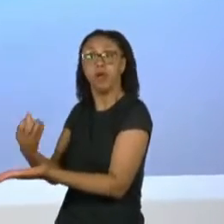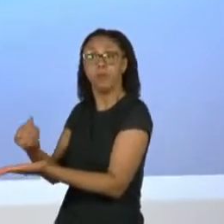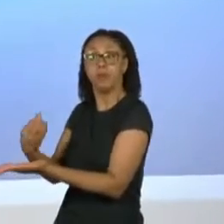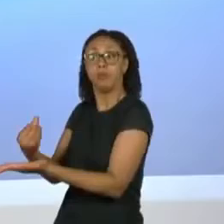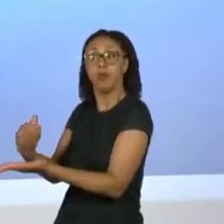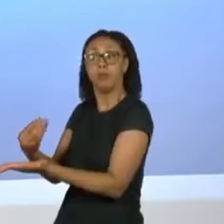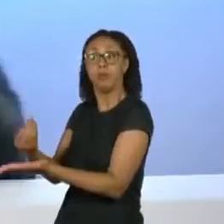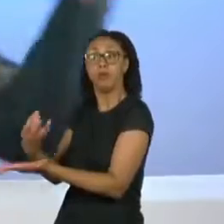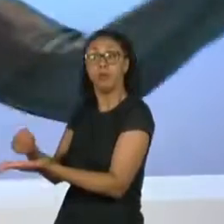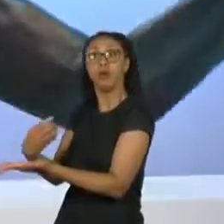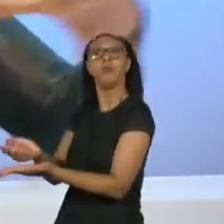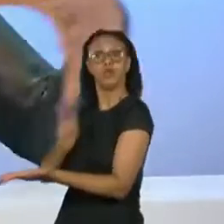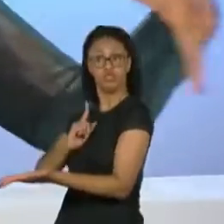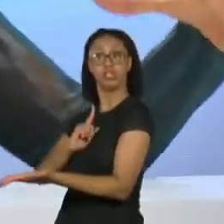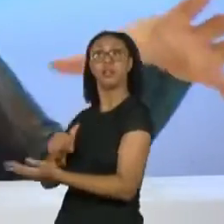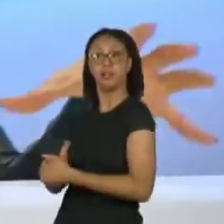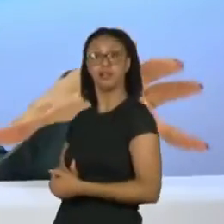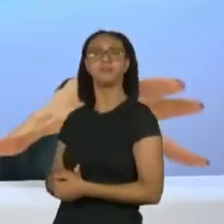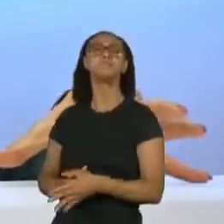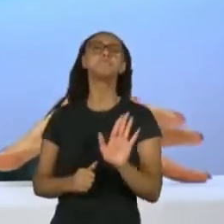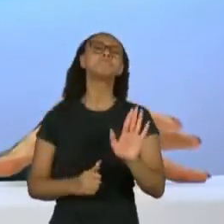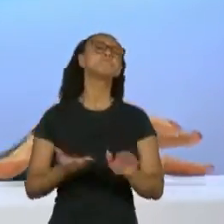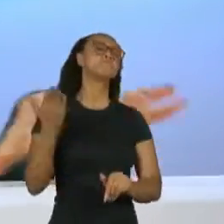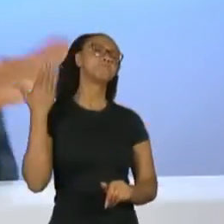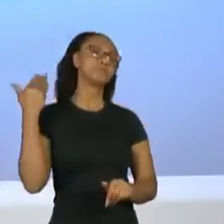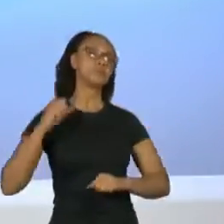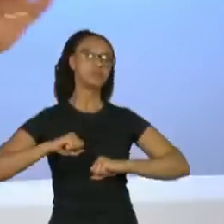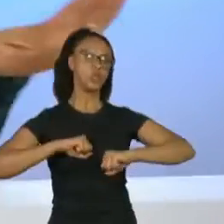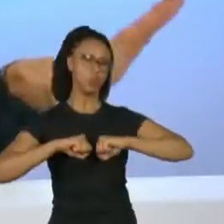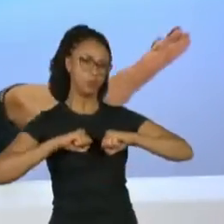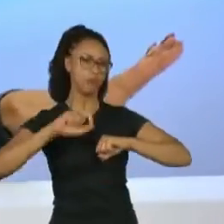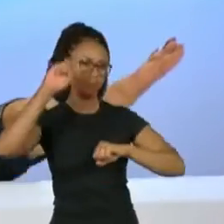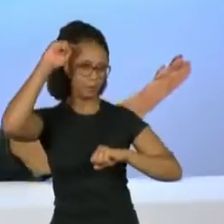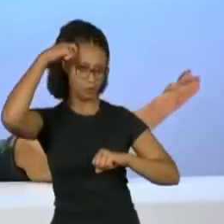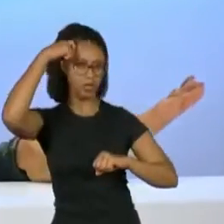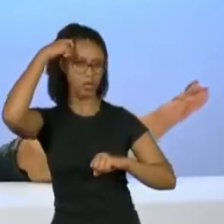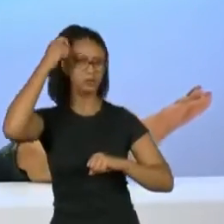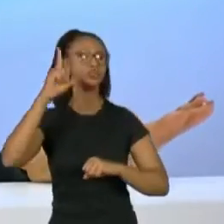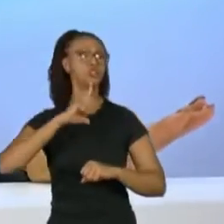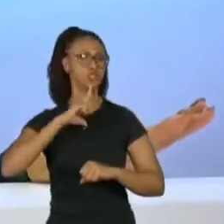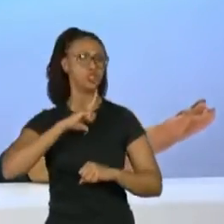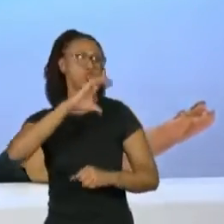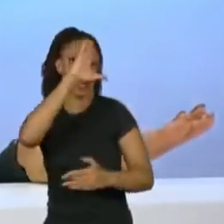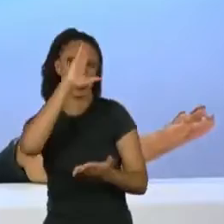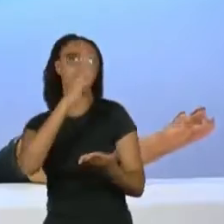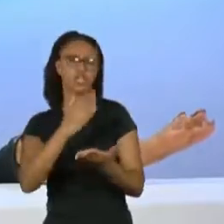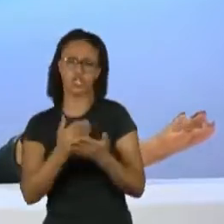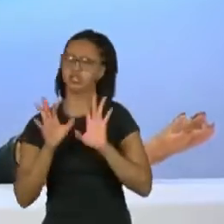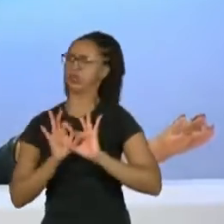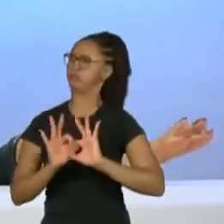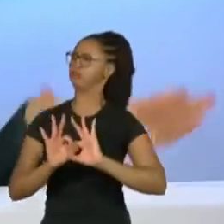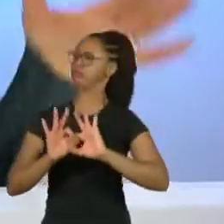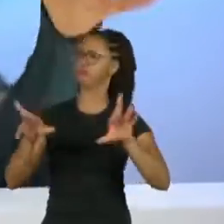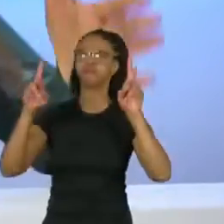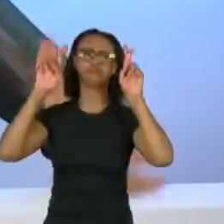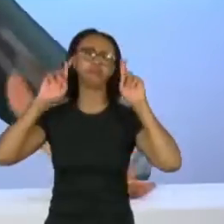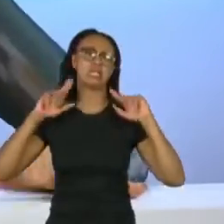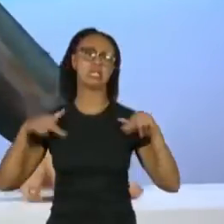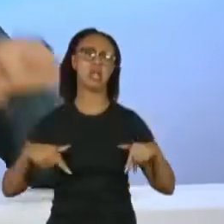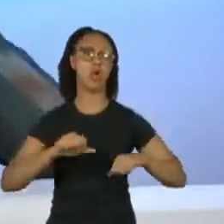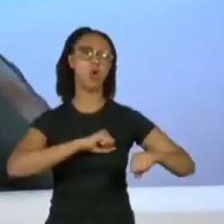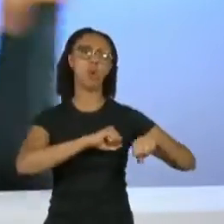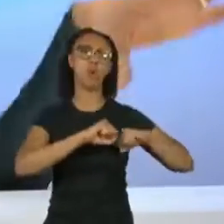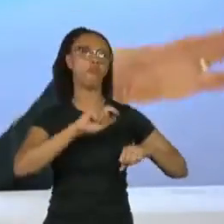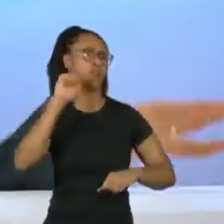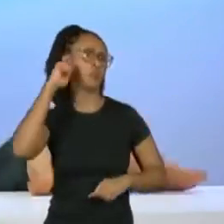movimentos, né, dos movimentos negros, se acreditava plenamente na democracia racial nesse país. Os movimentos